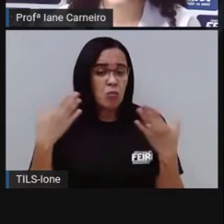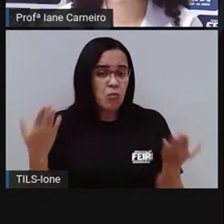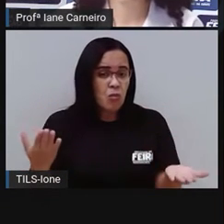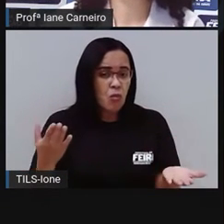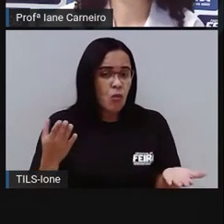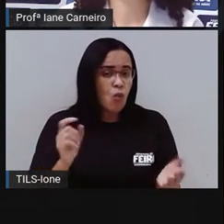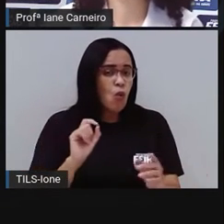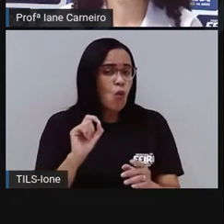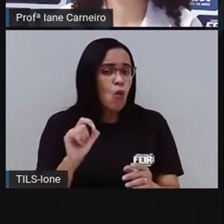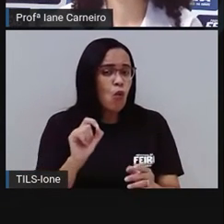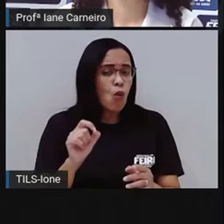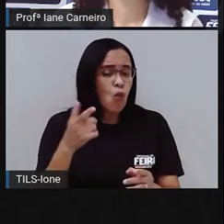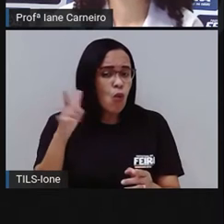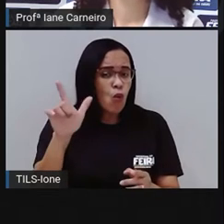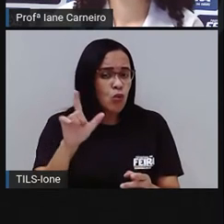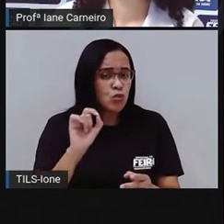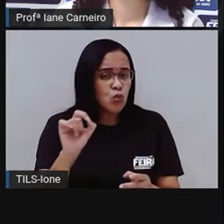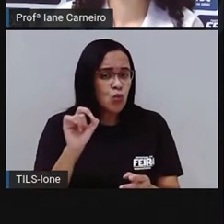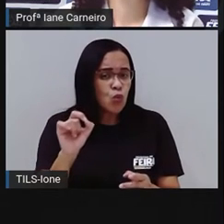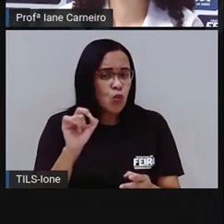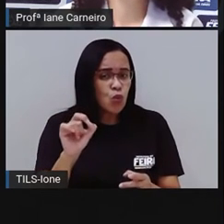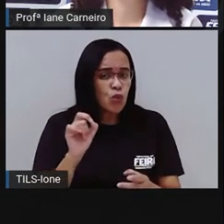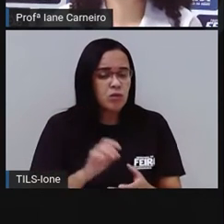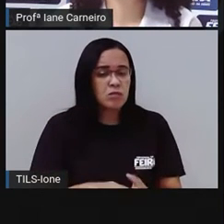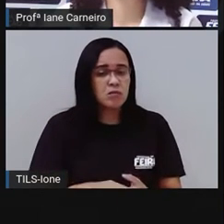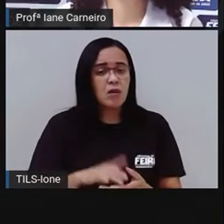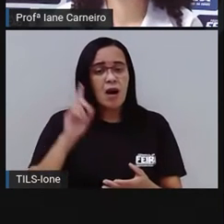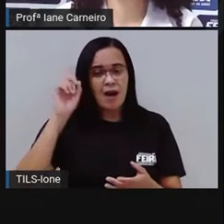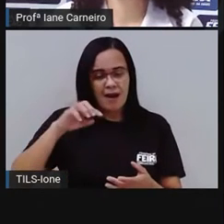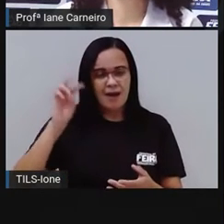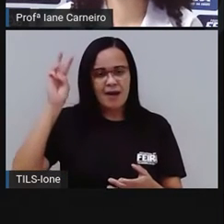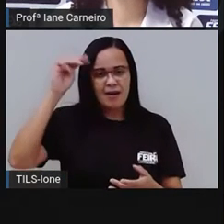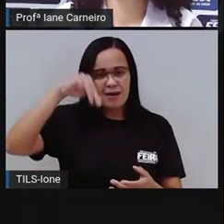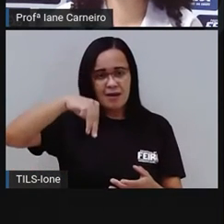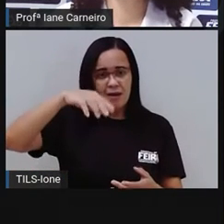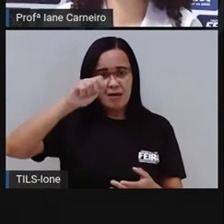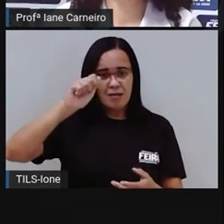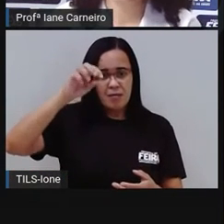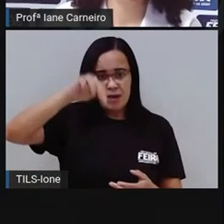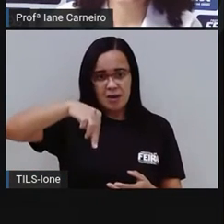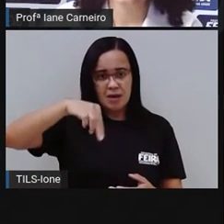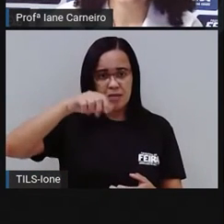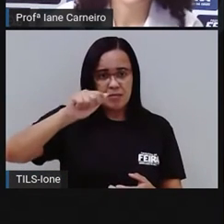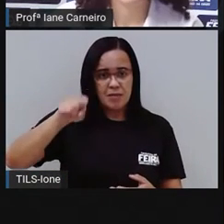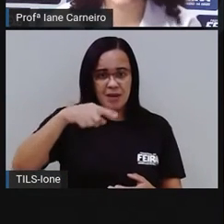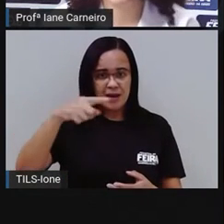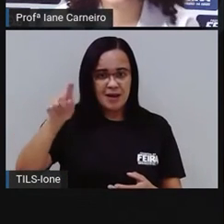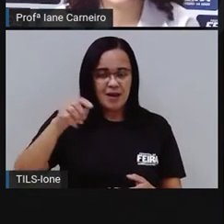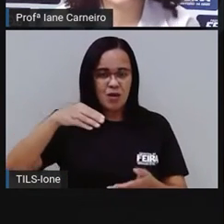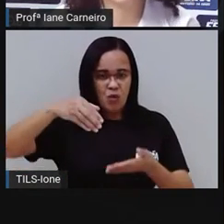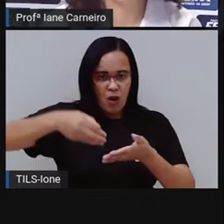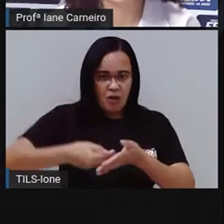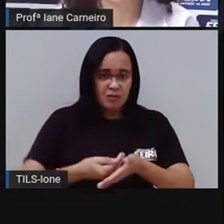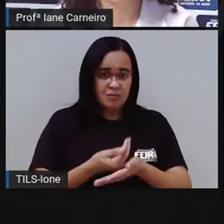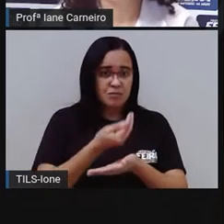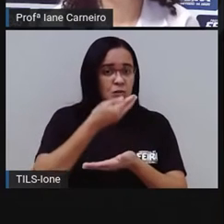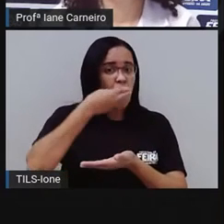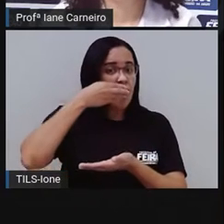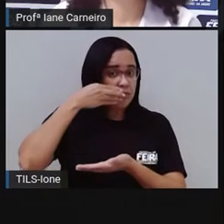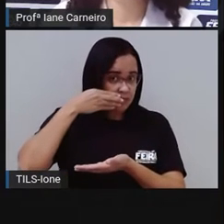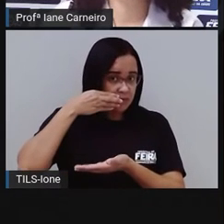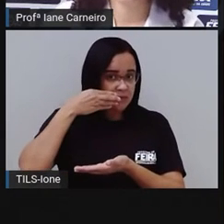Você sabe o que fruta é? Mamão. Olha só. É laranja, Mas não é... Não é?